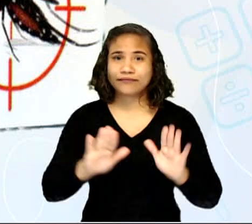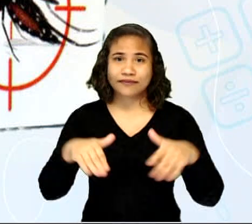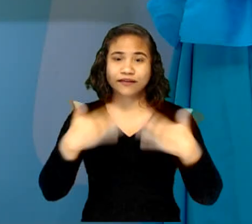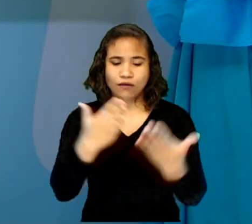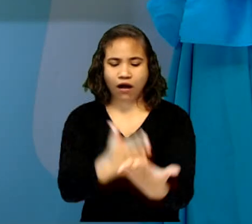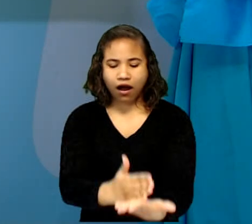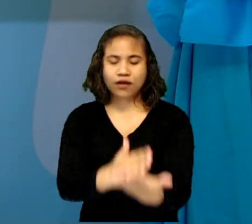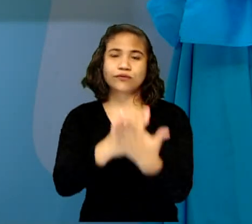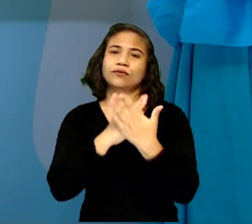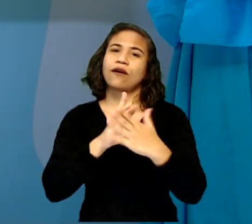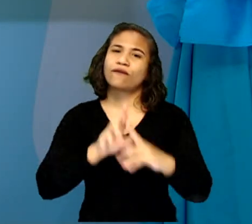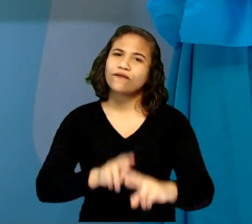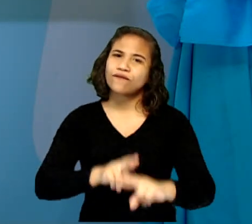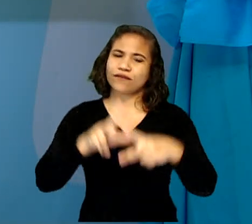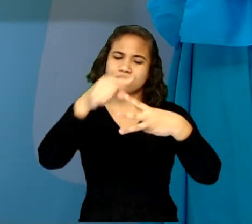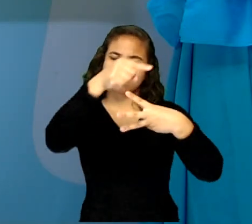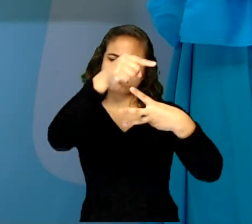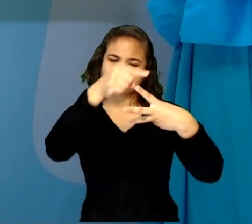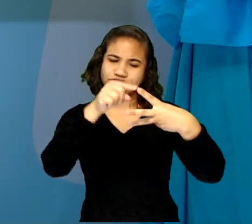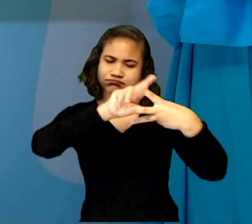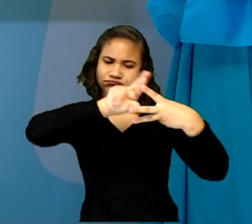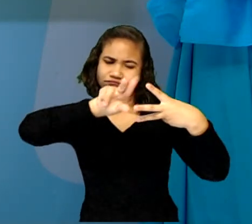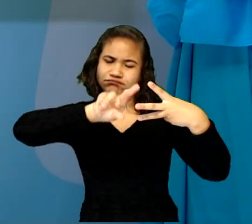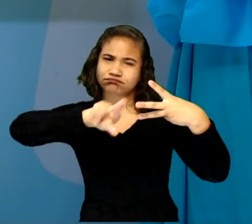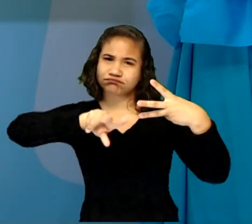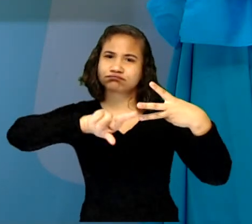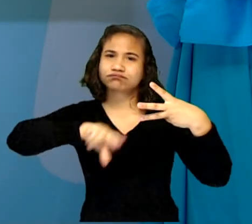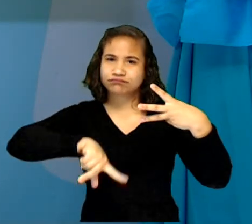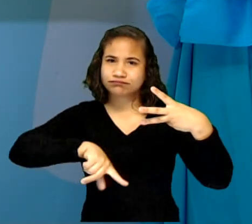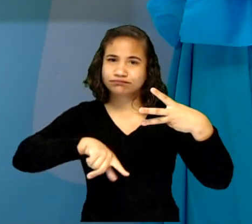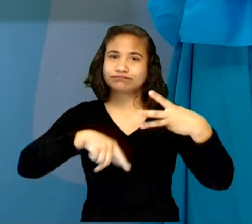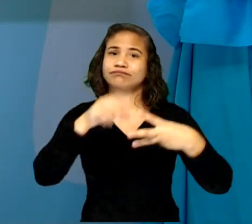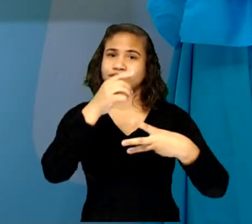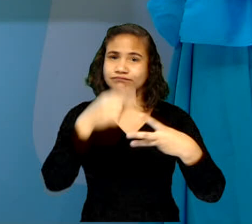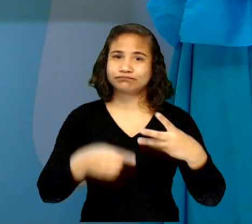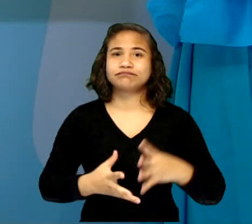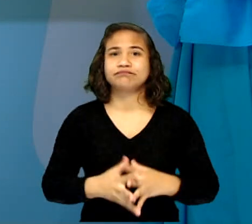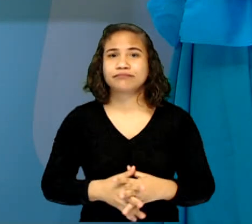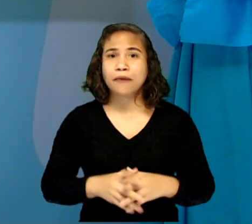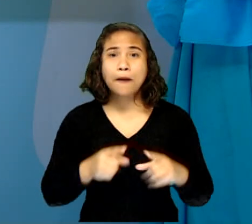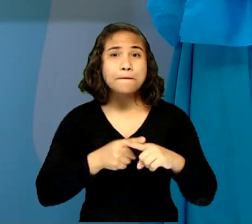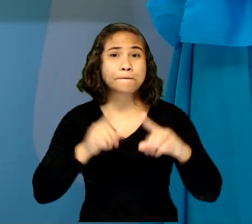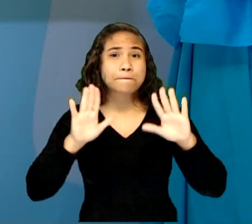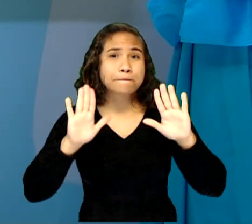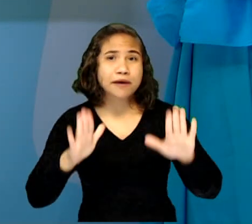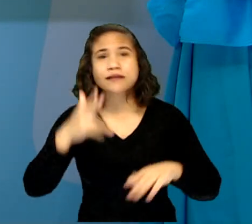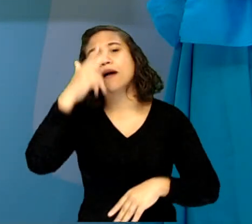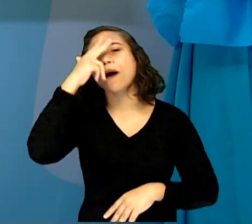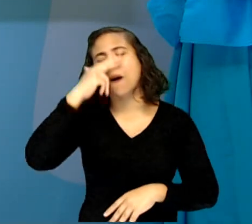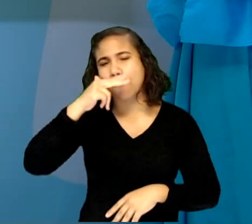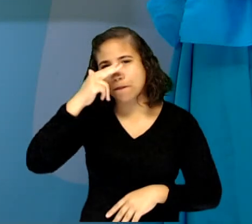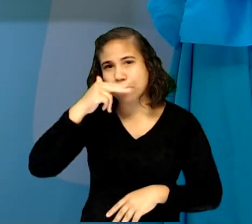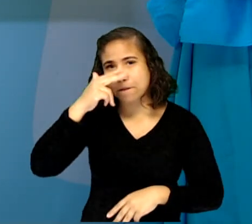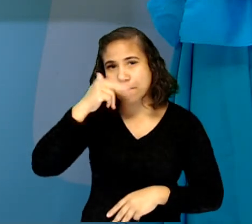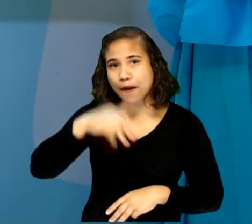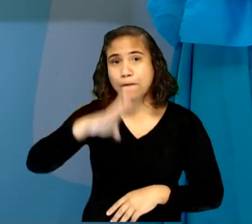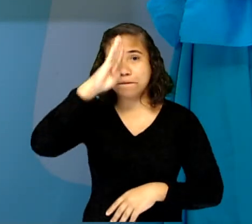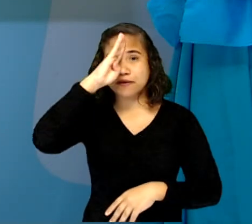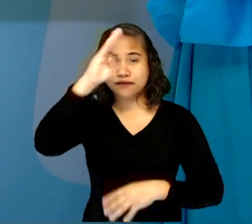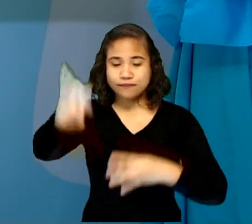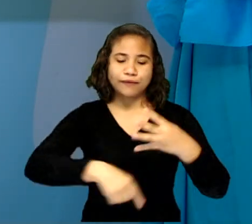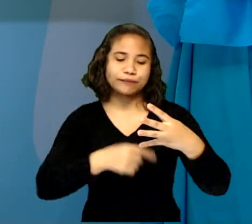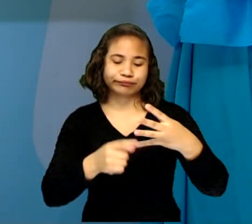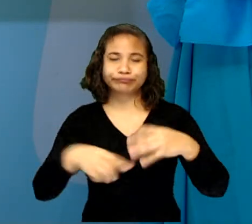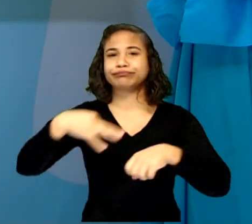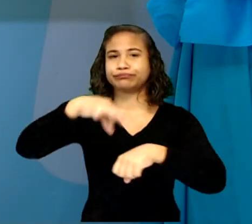a diferenciar cada uma dessas doenças. Mas é o mesmo mosquito que transmite